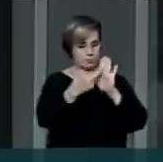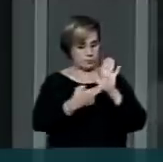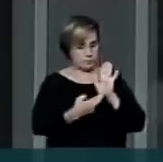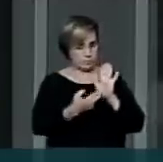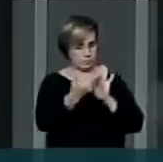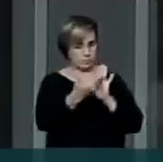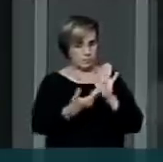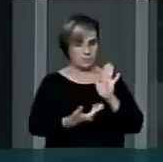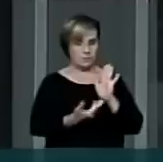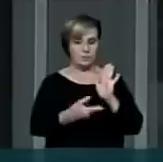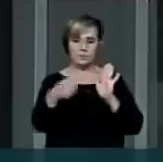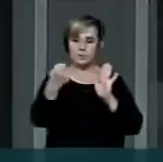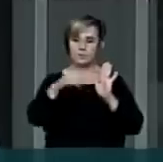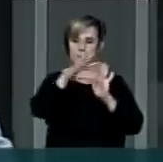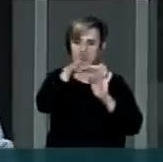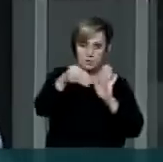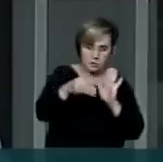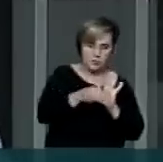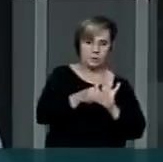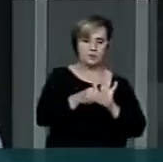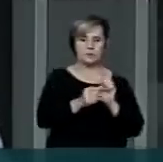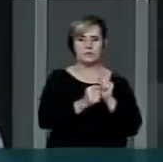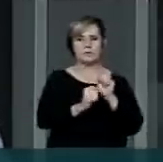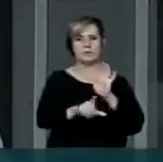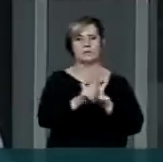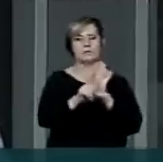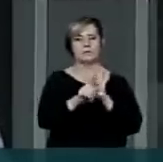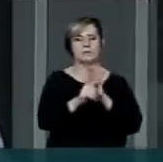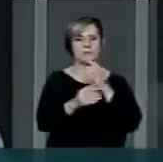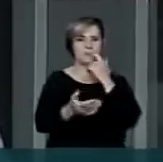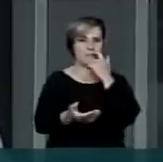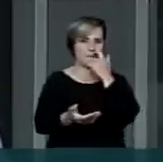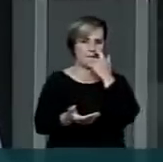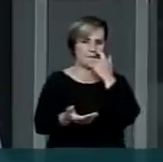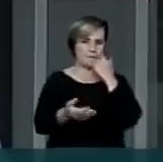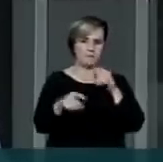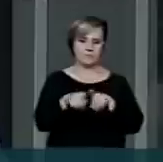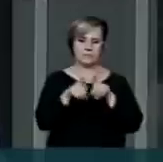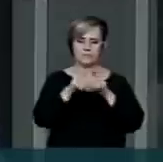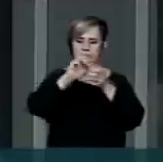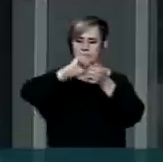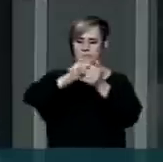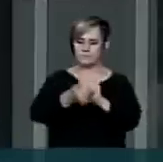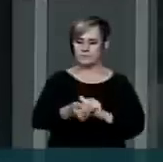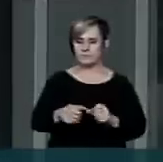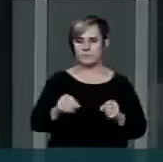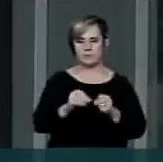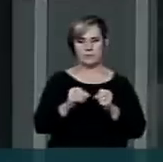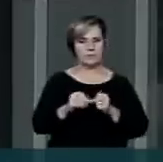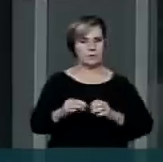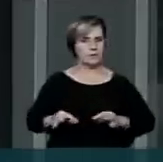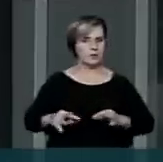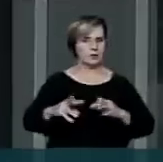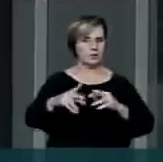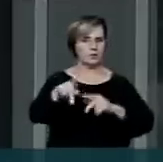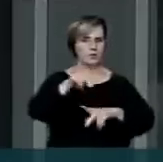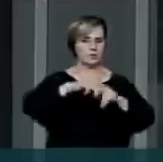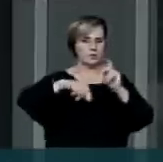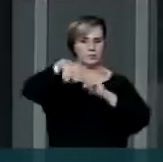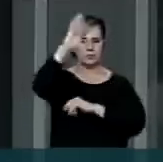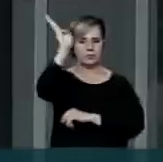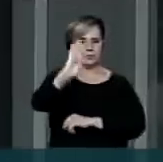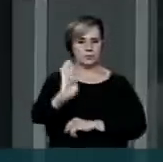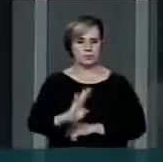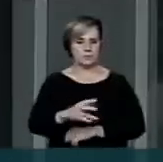ser incorporada ao Legislativo, de equalizar, de fazer com que todos os brasileiros se